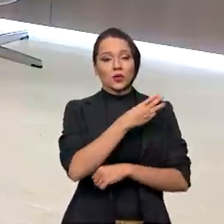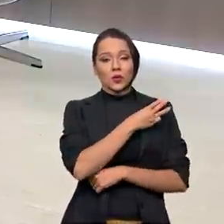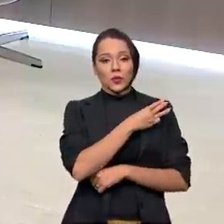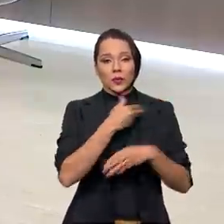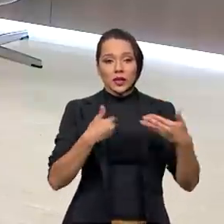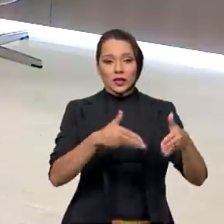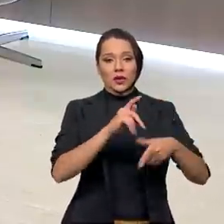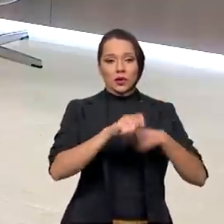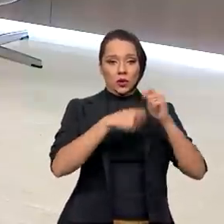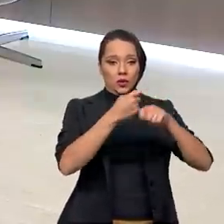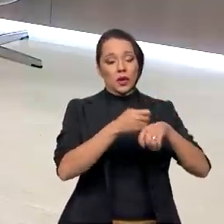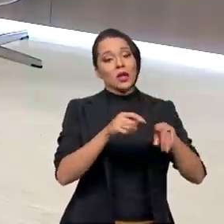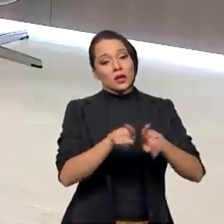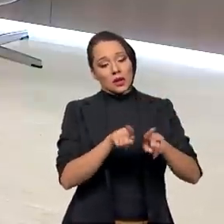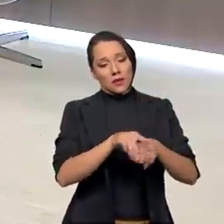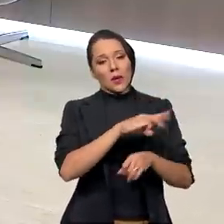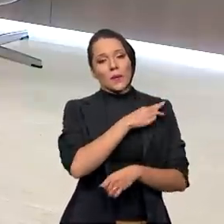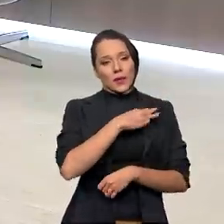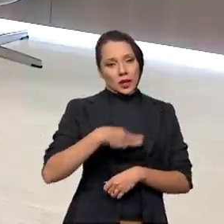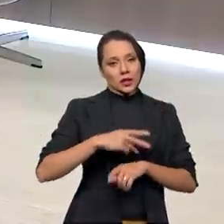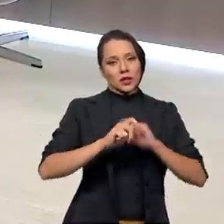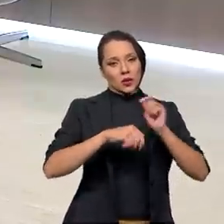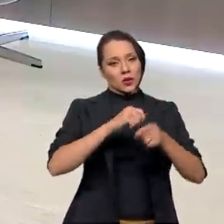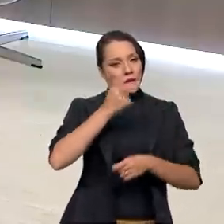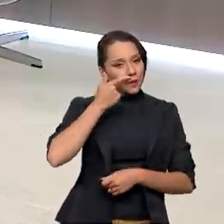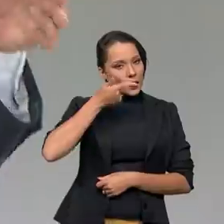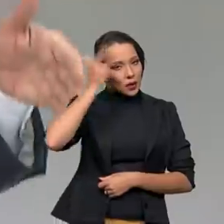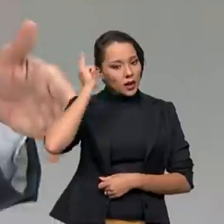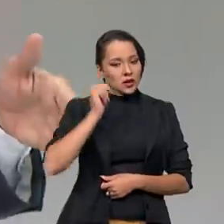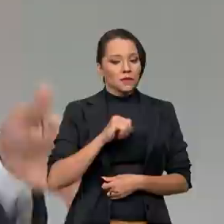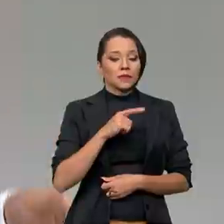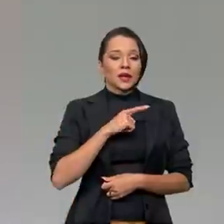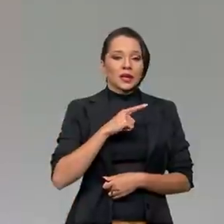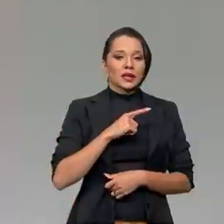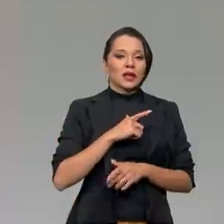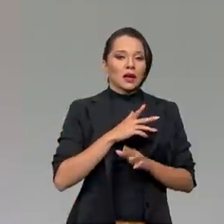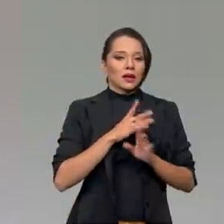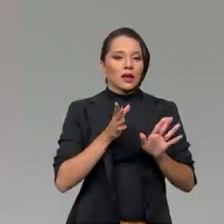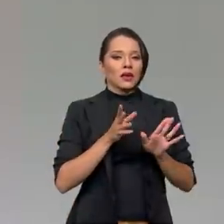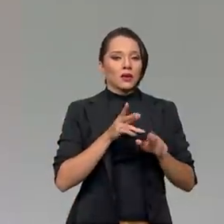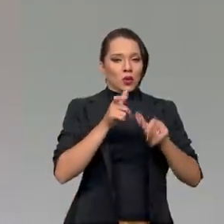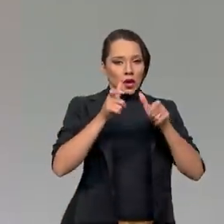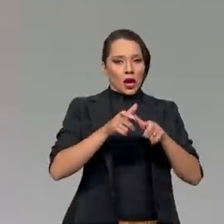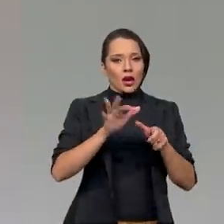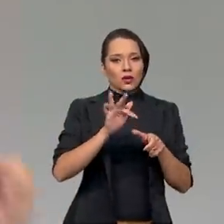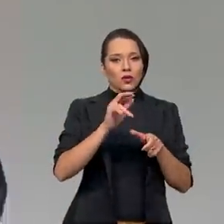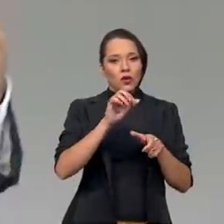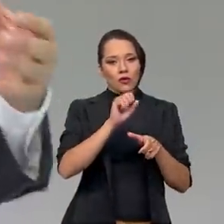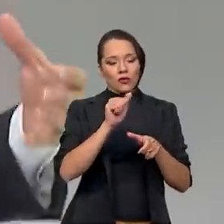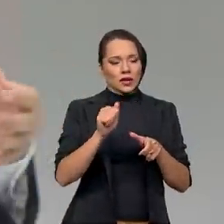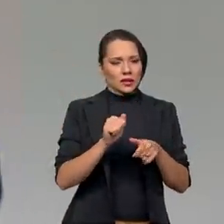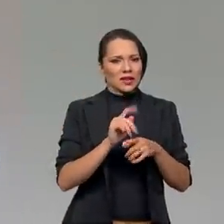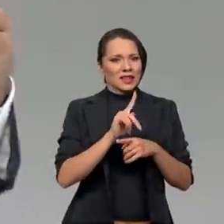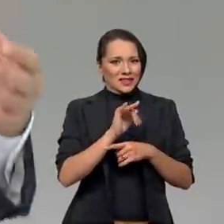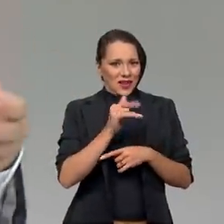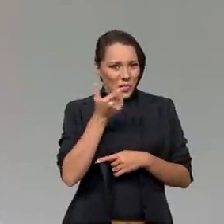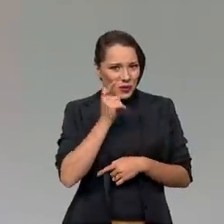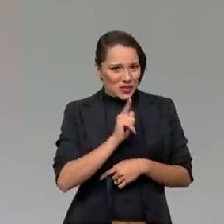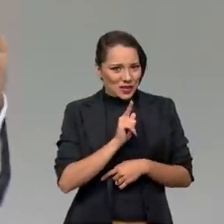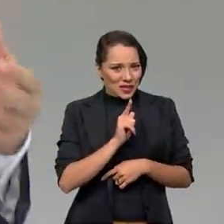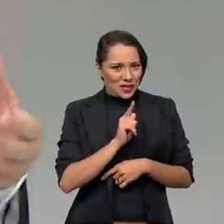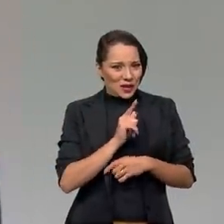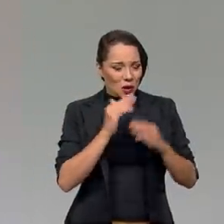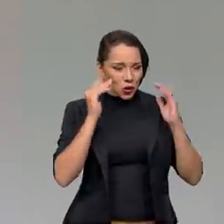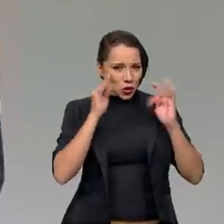Economia, inclusive o ministro da Economia, o senhor Paulo Guedes, tem assento no CONFAS. Será que vai chegar um